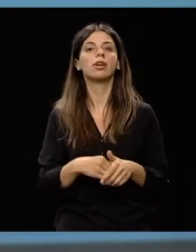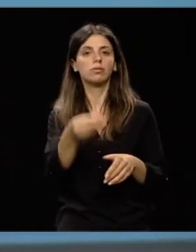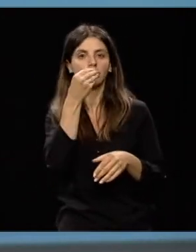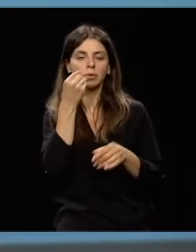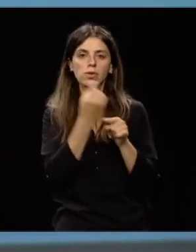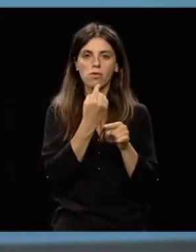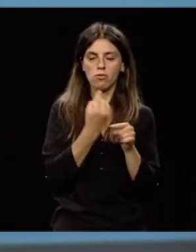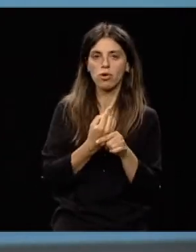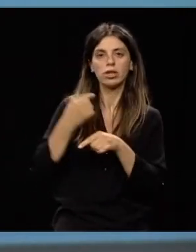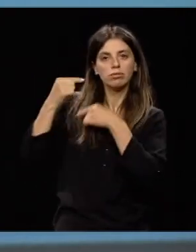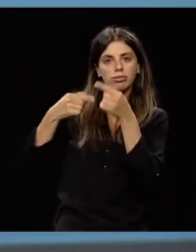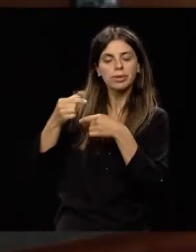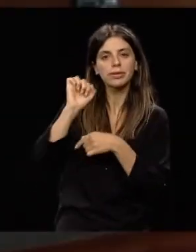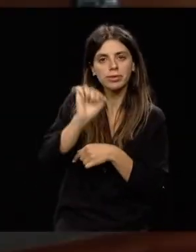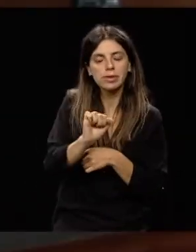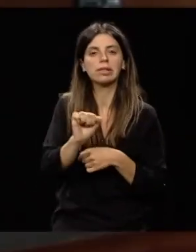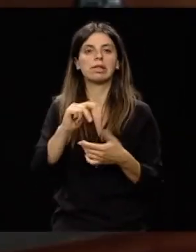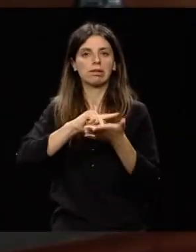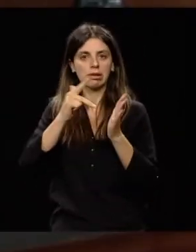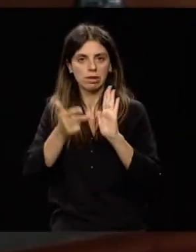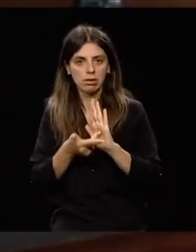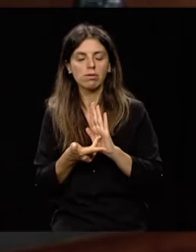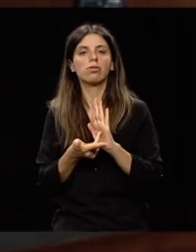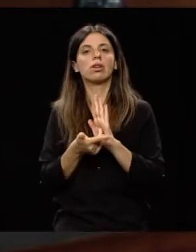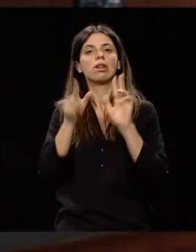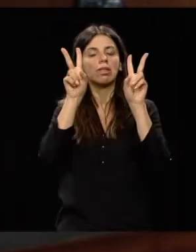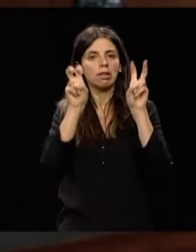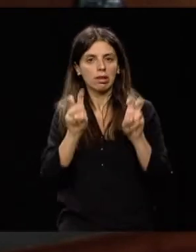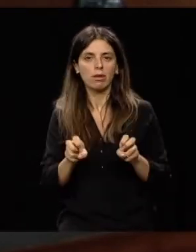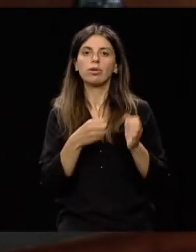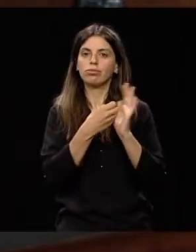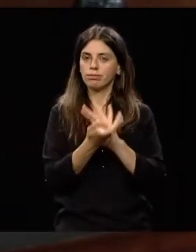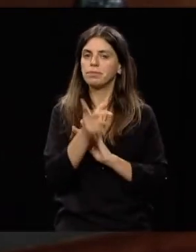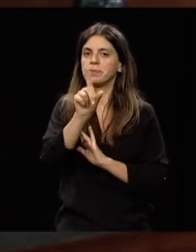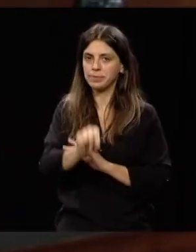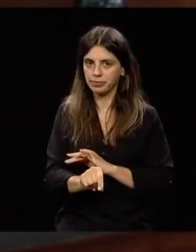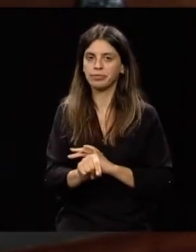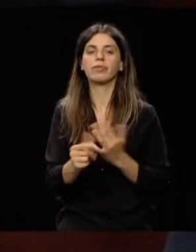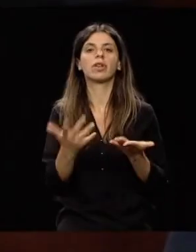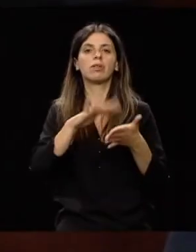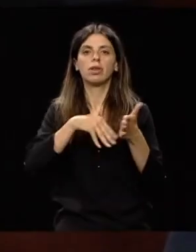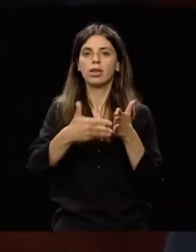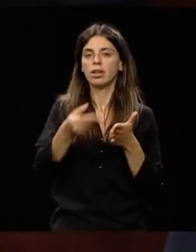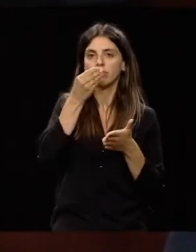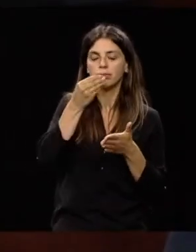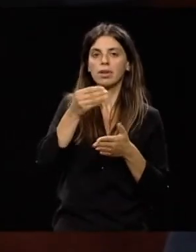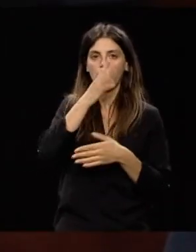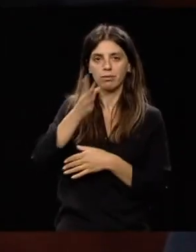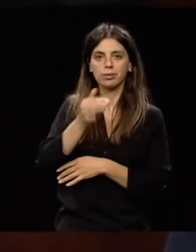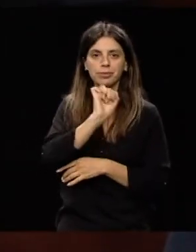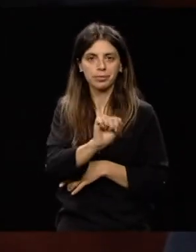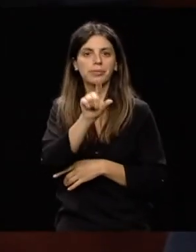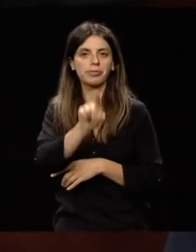enfim, da nutrição, dos comportamentos alimentares, toda uma série de outras questões importantes. E, portanto, é neste ambiente multidisciplinar que esta